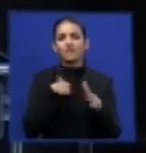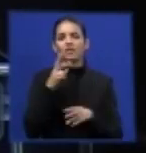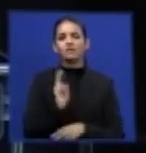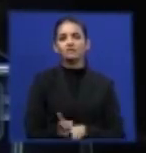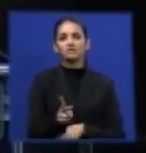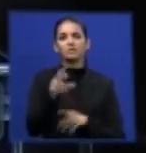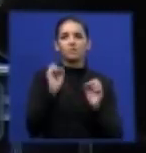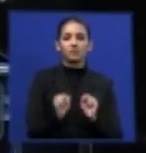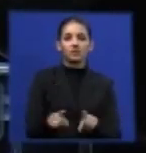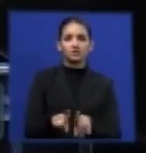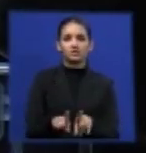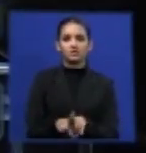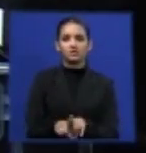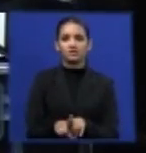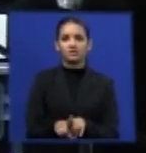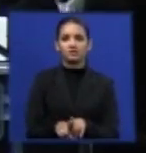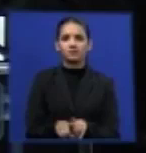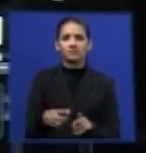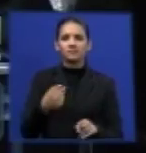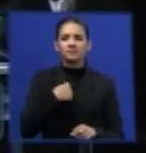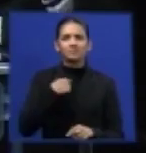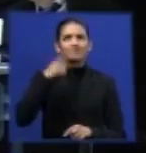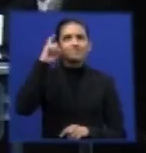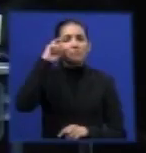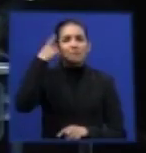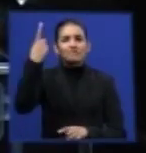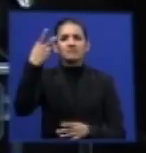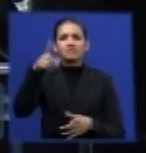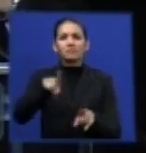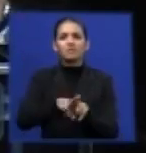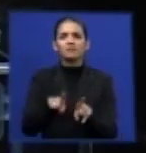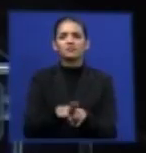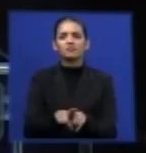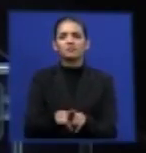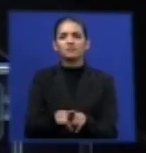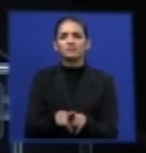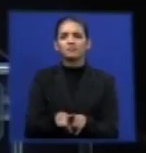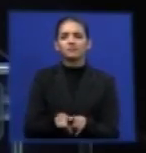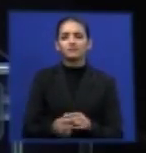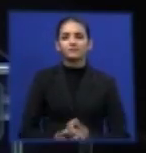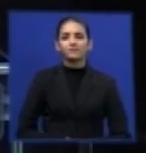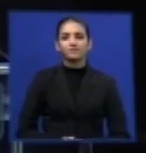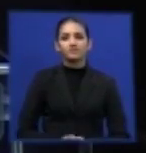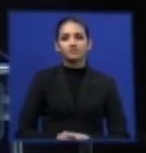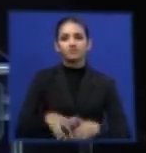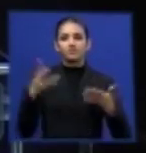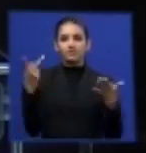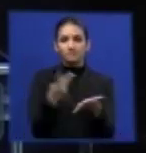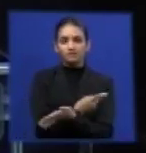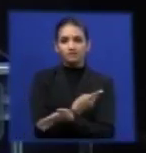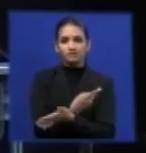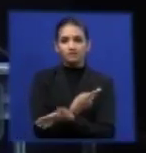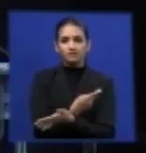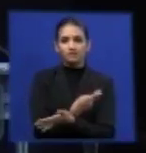possibilidade, essa perplexidade decorrente disso. Isto aconteceu quando a União